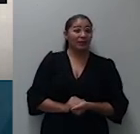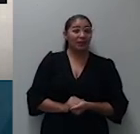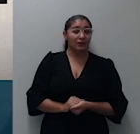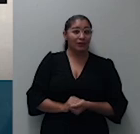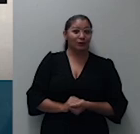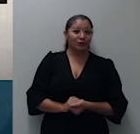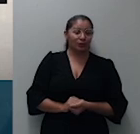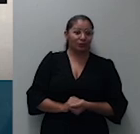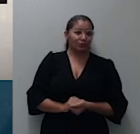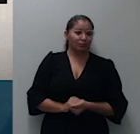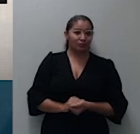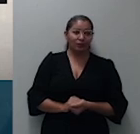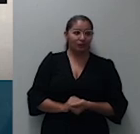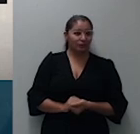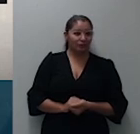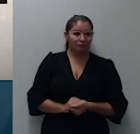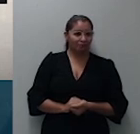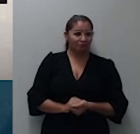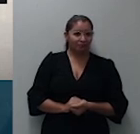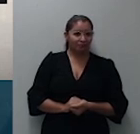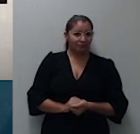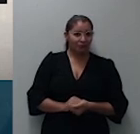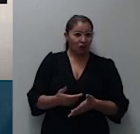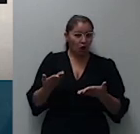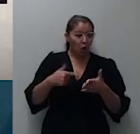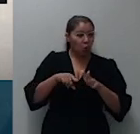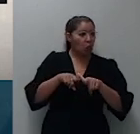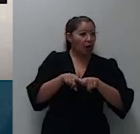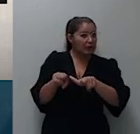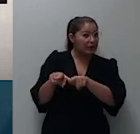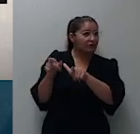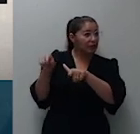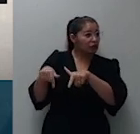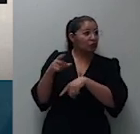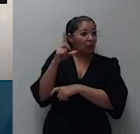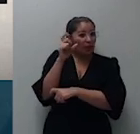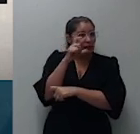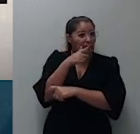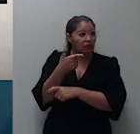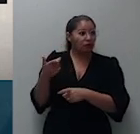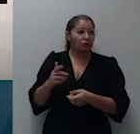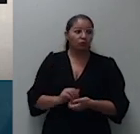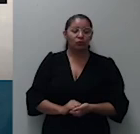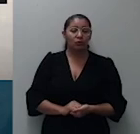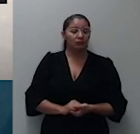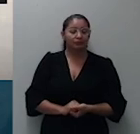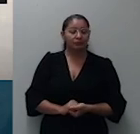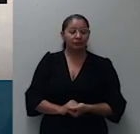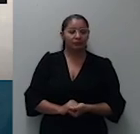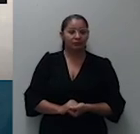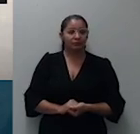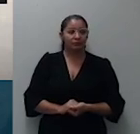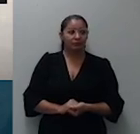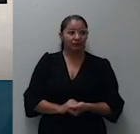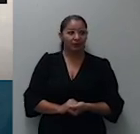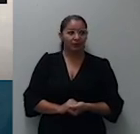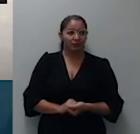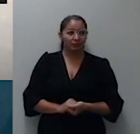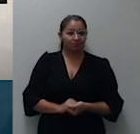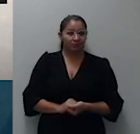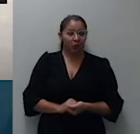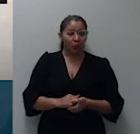porque medida dessa espécie não prescinde cognição exauriente em ação a ser proposta